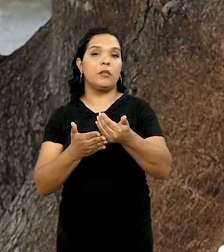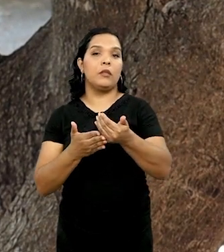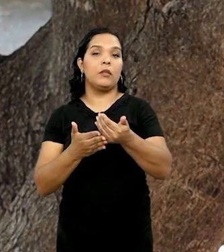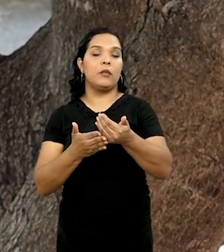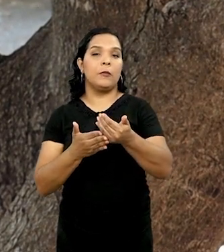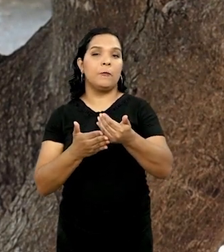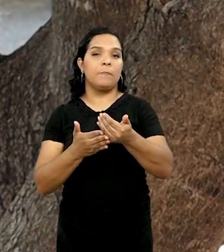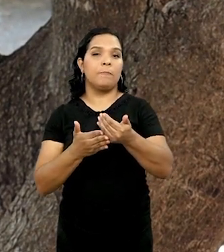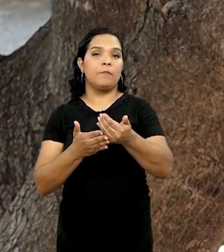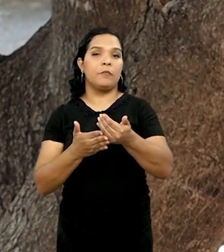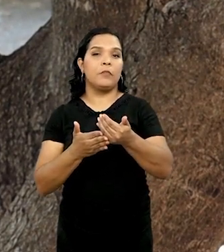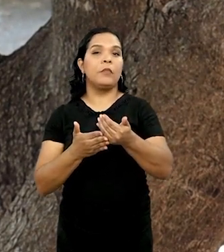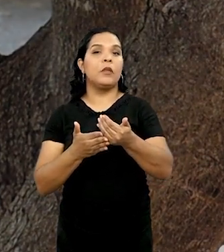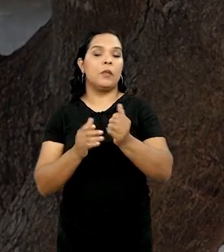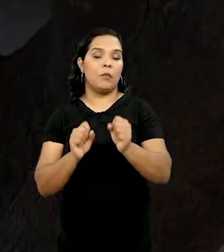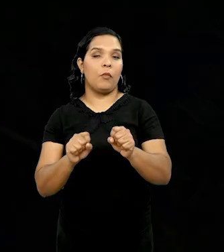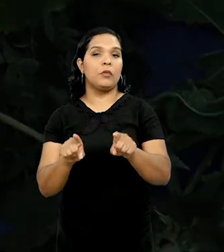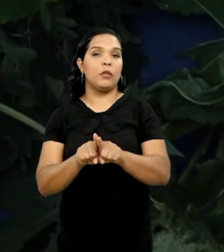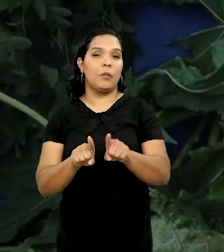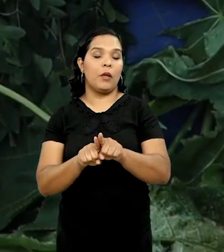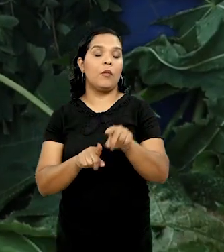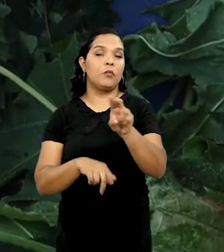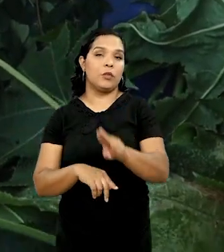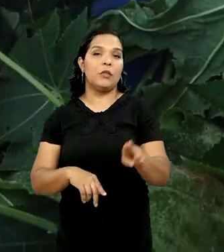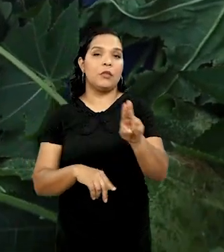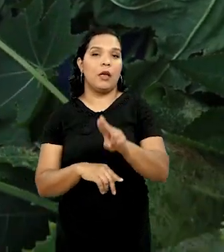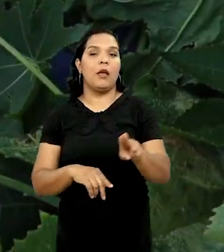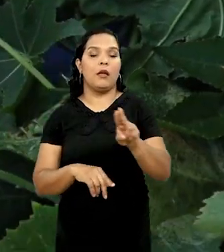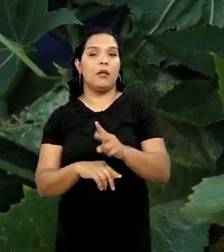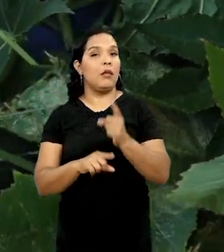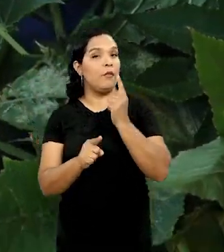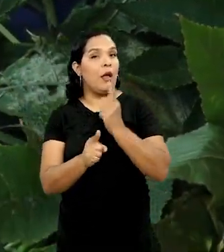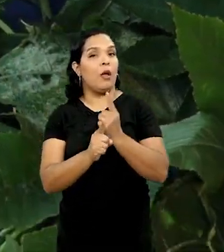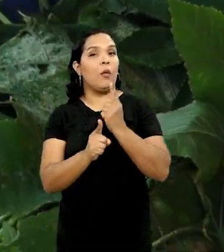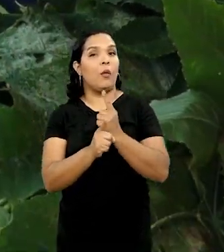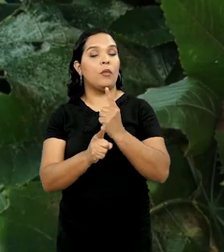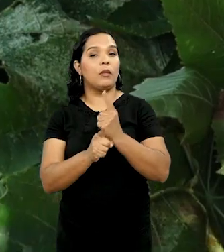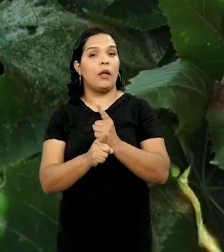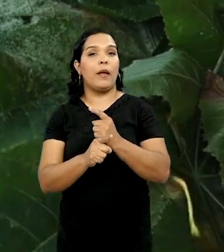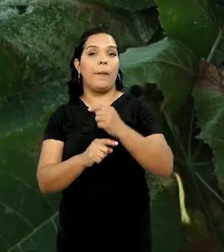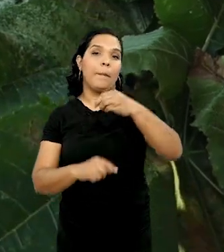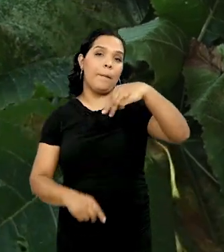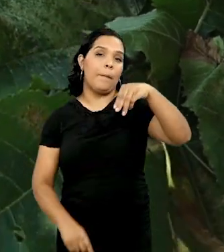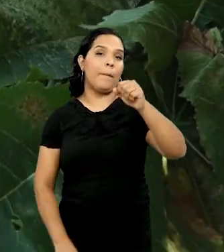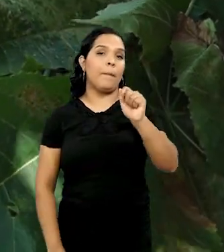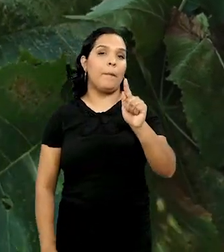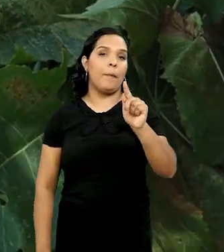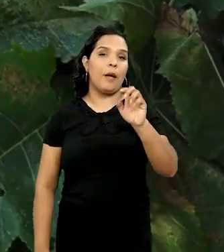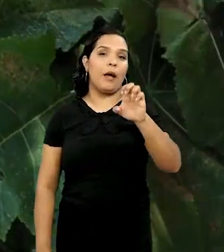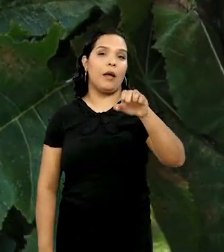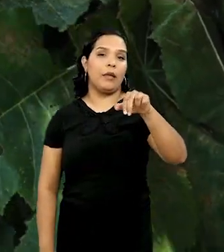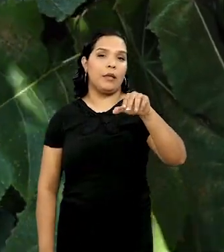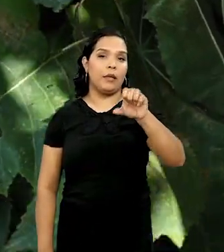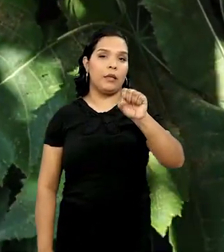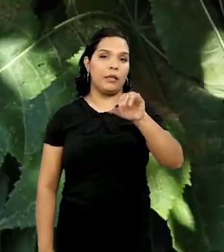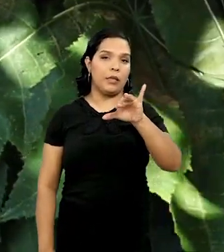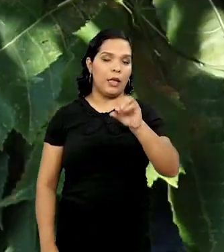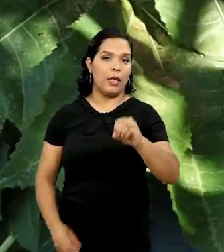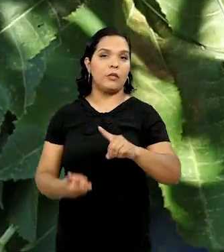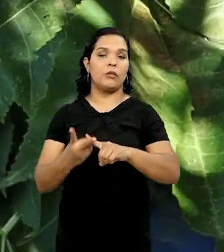as folhas, mas também os cachos. Porque aí nós vamos encontrar magnésio, boro,